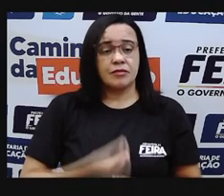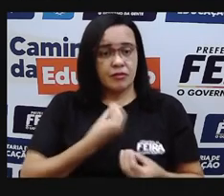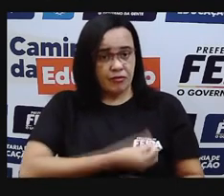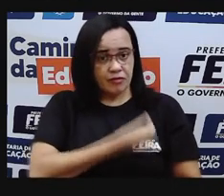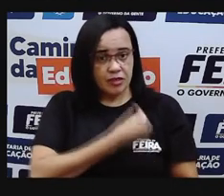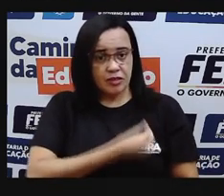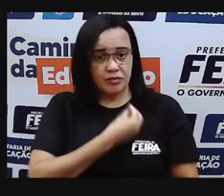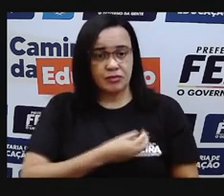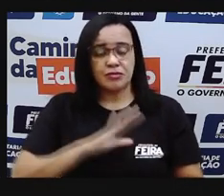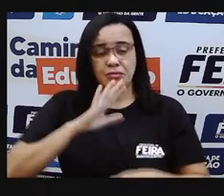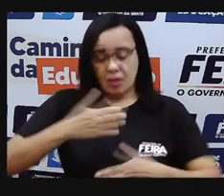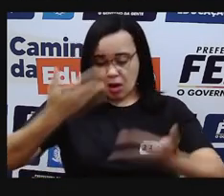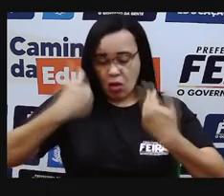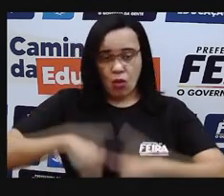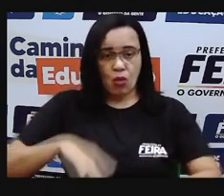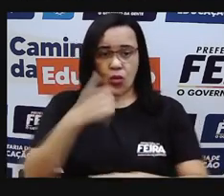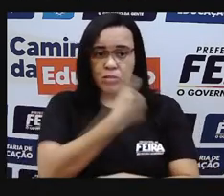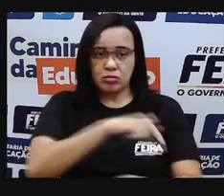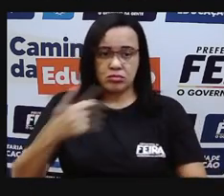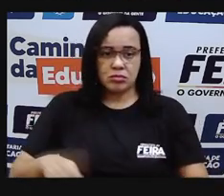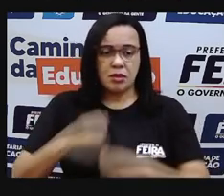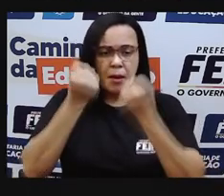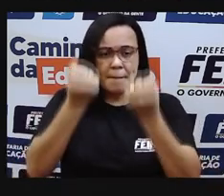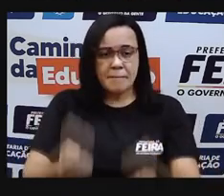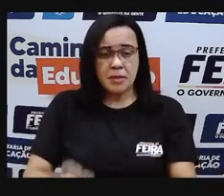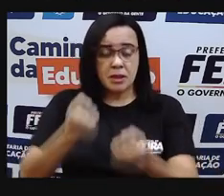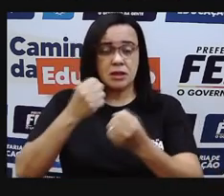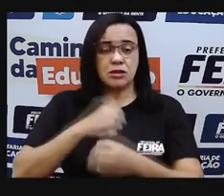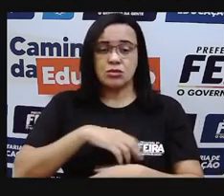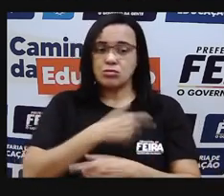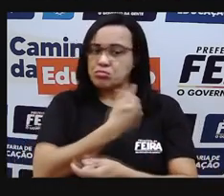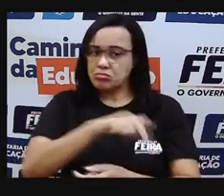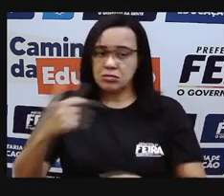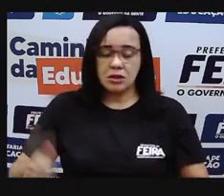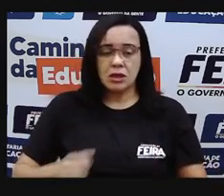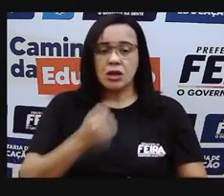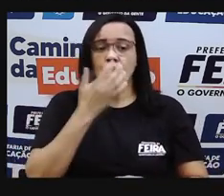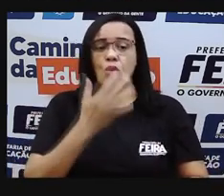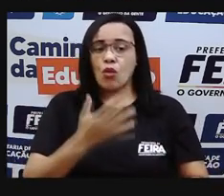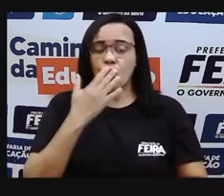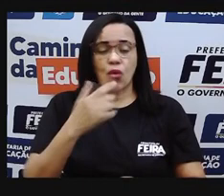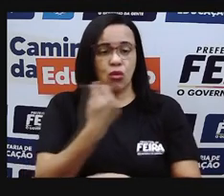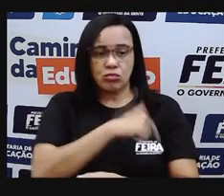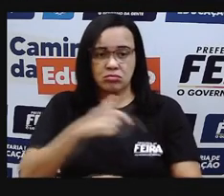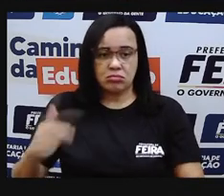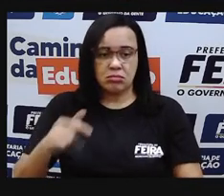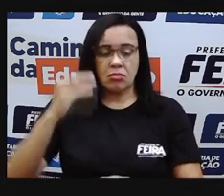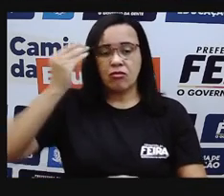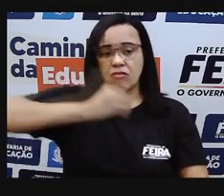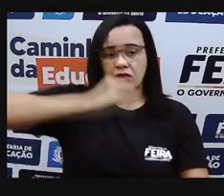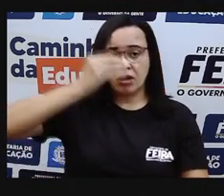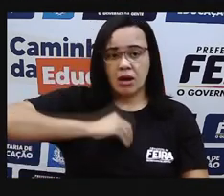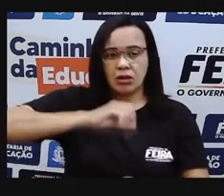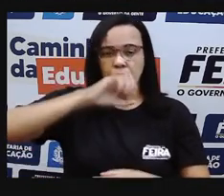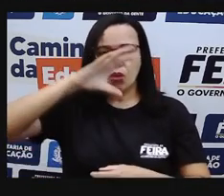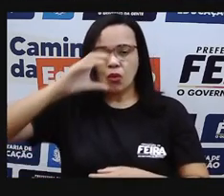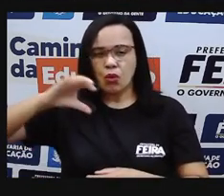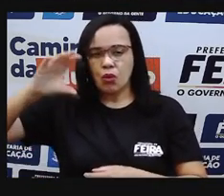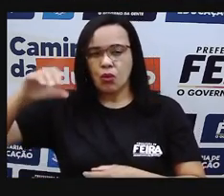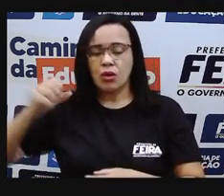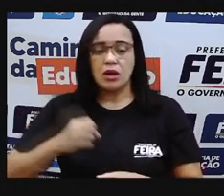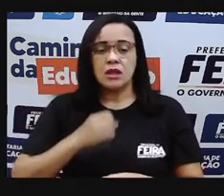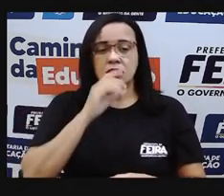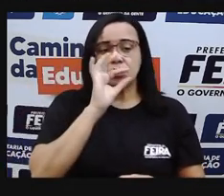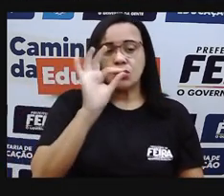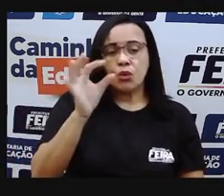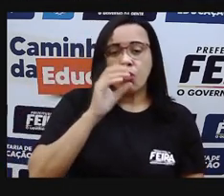Peso, eu também não tenho, não tenho cor. Quando sou fraco, me chamo brisa. E se assobio, isso é comum.